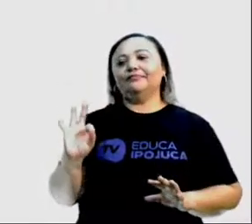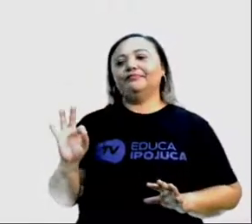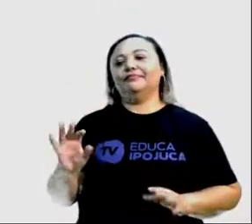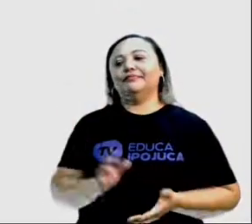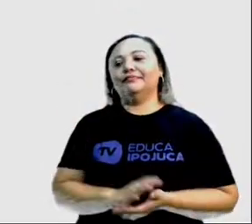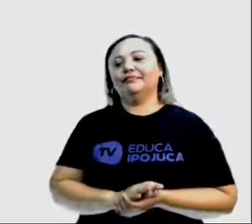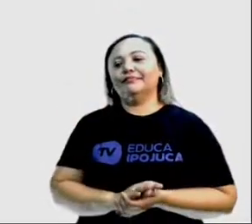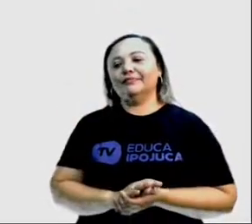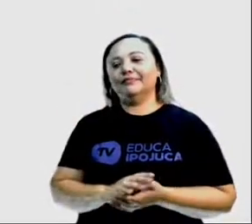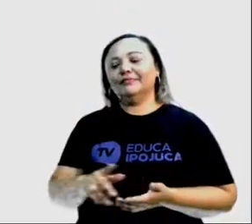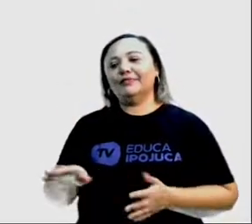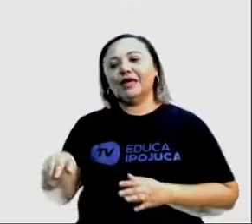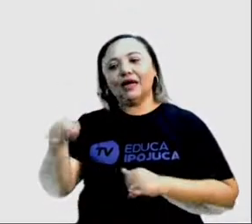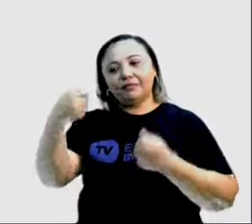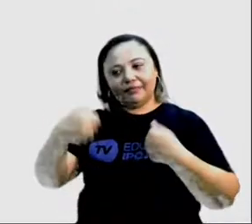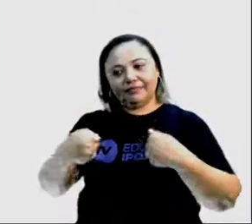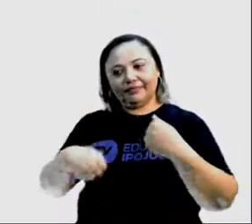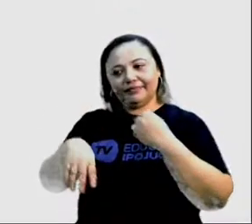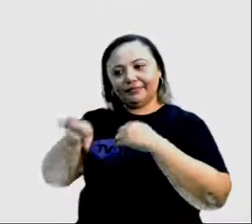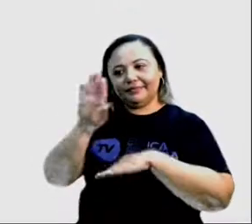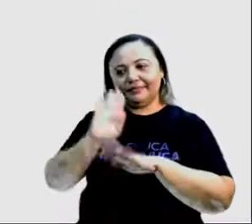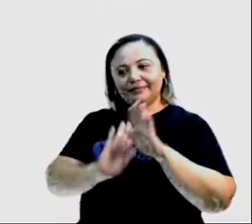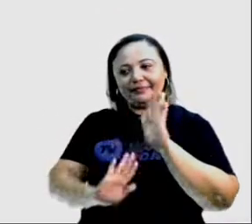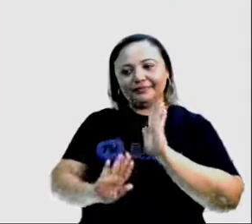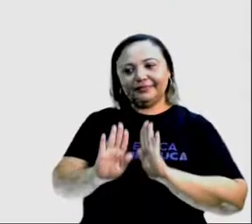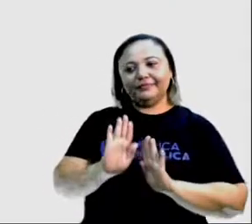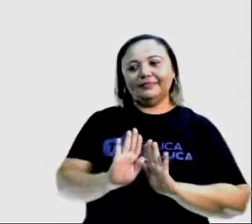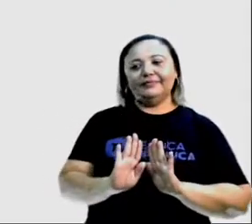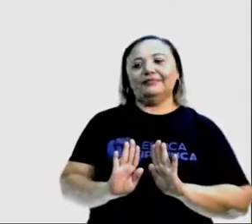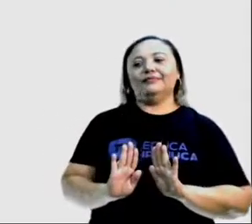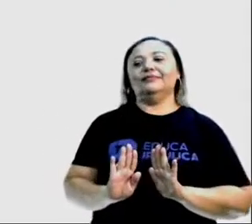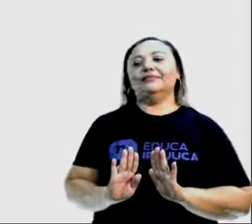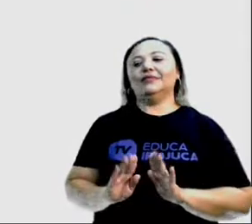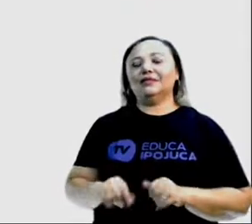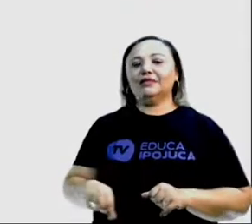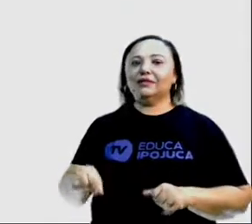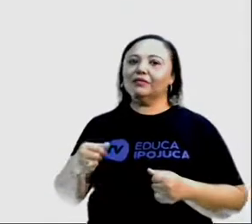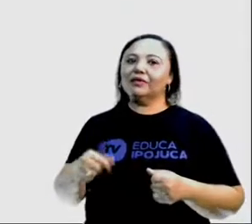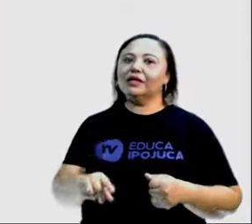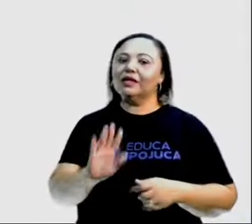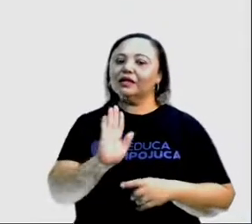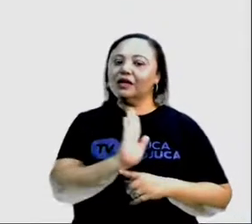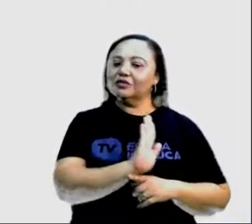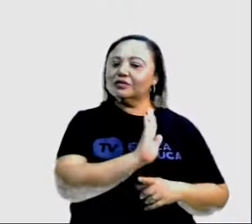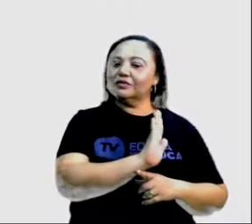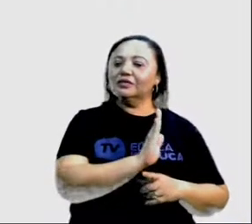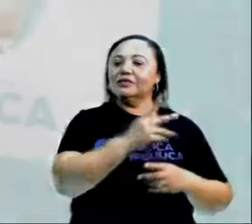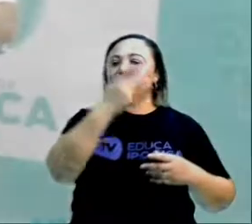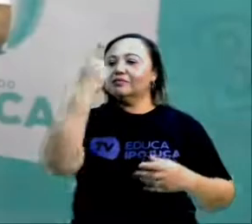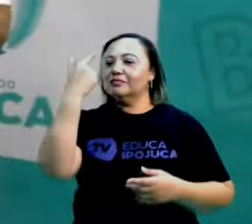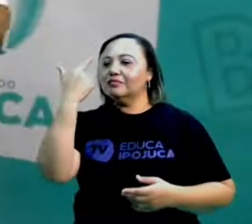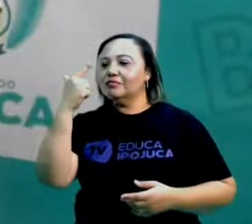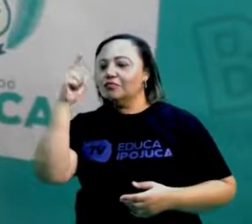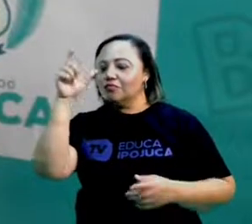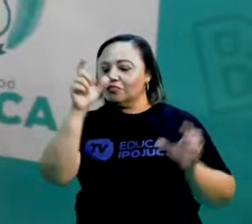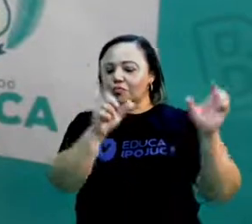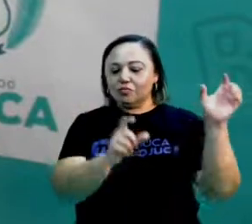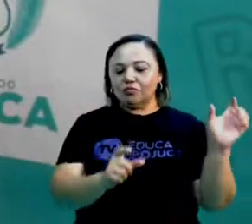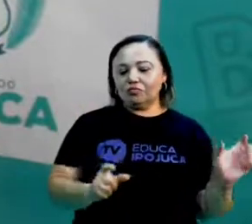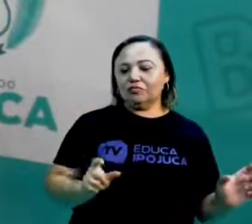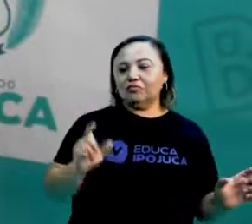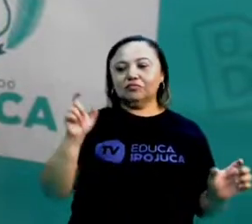tendenciosa. Cuidado, hein? Tomando partido de alguém, favorecendo uma das duas partes.